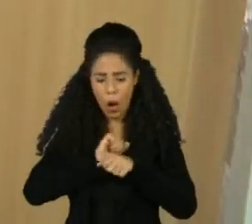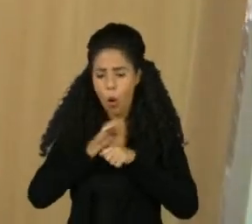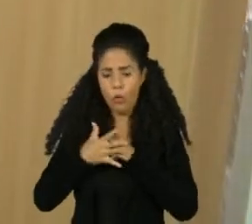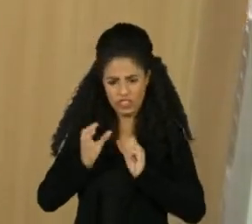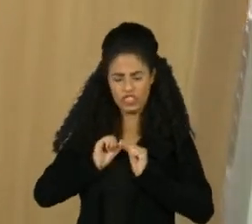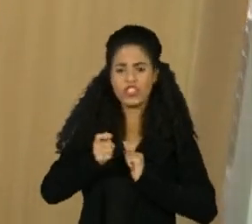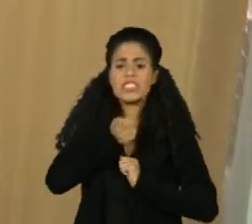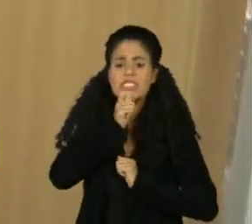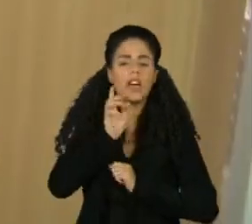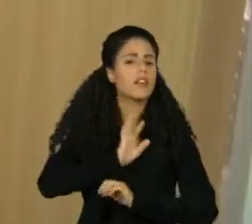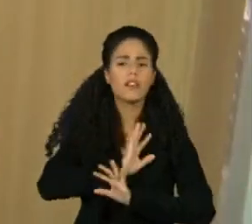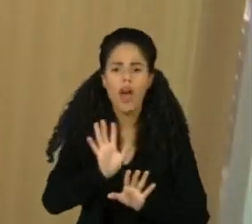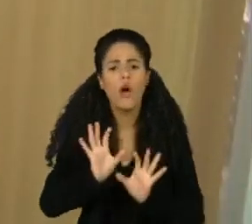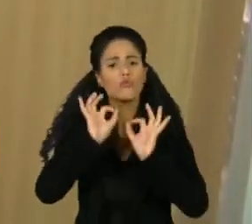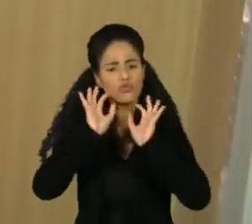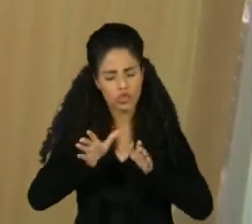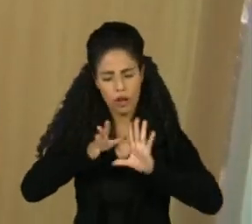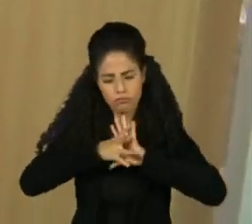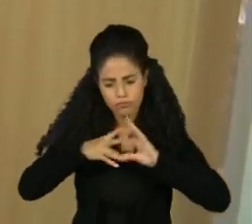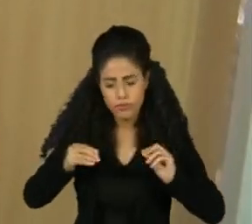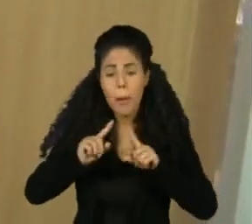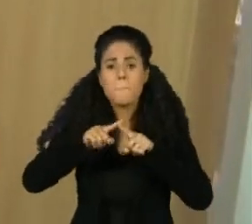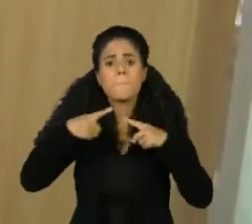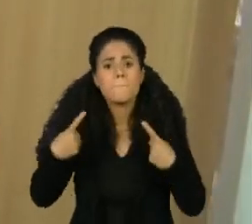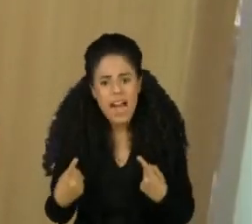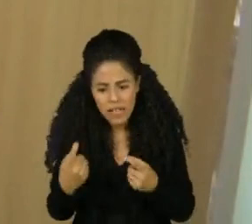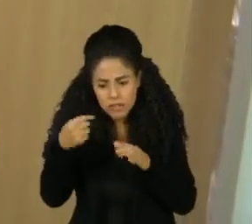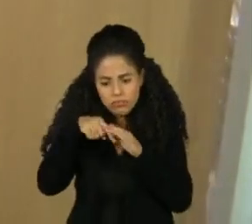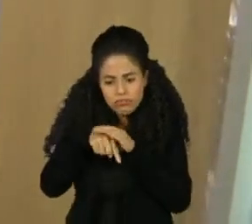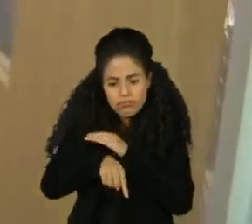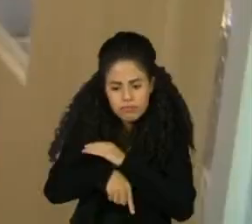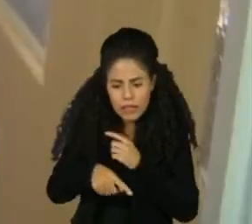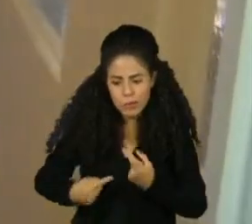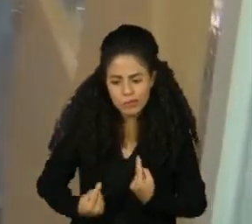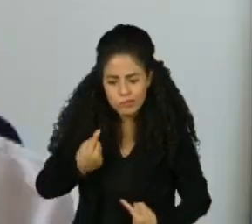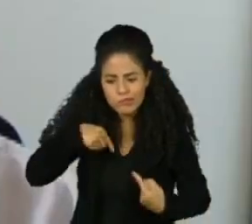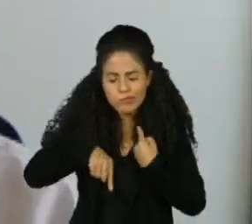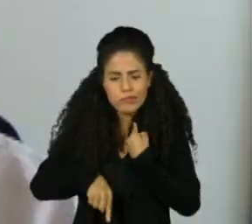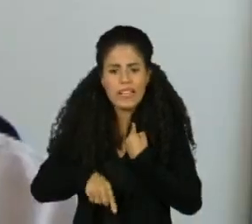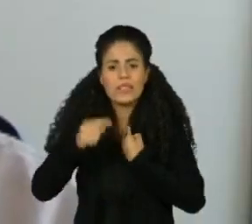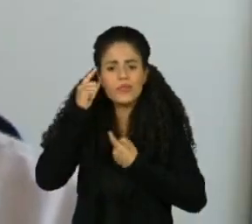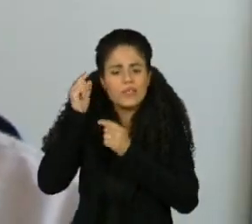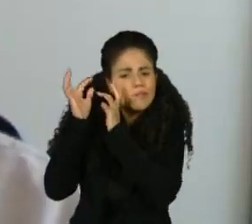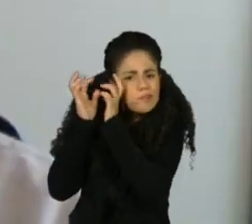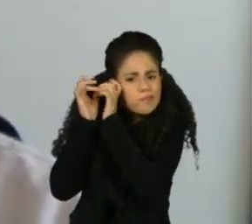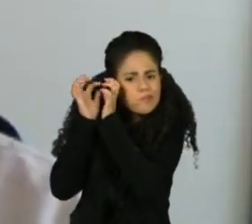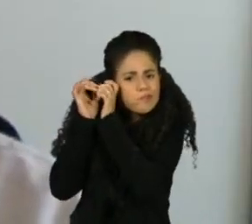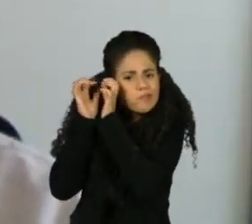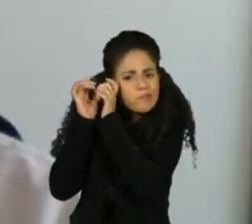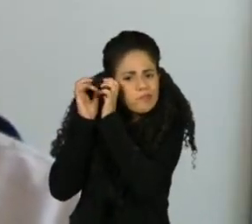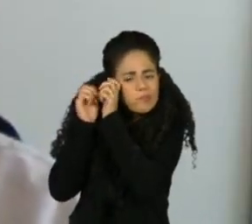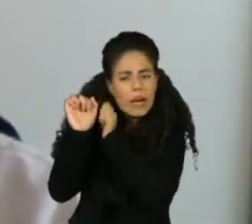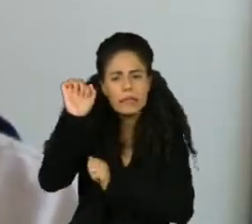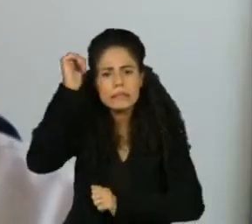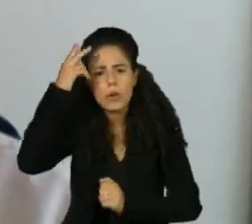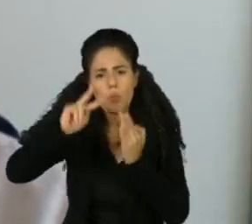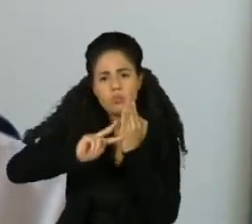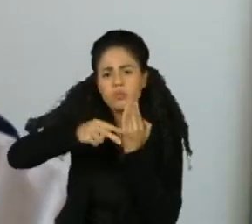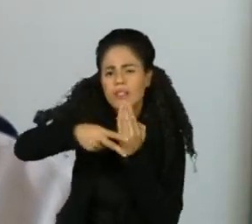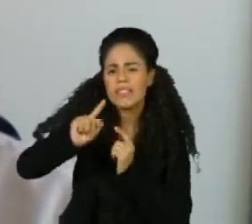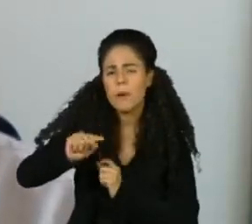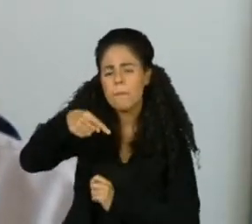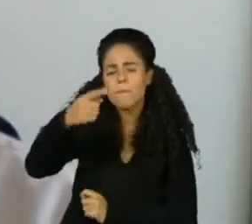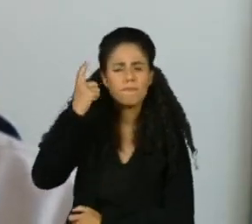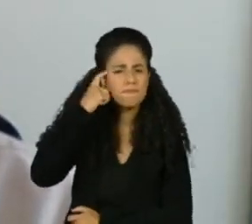você tem uma infecção viral, por exemplo, tem dois mecanismos importantes. Ou uma lesão causada